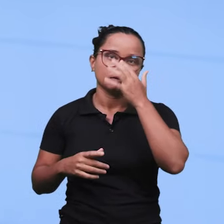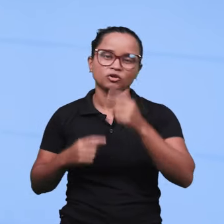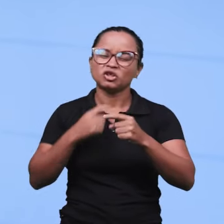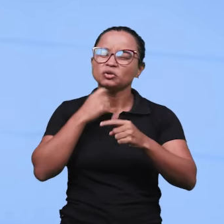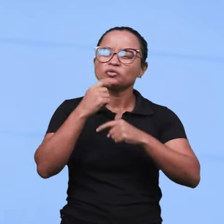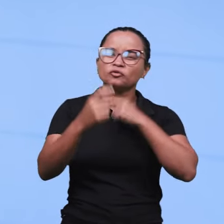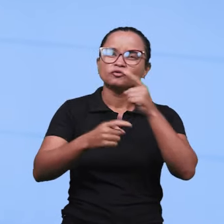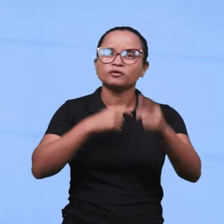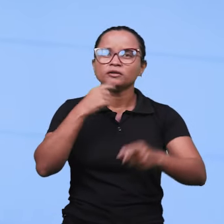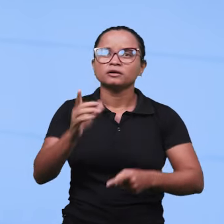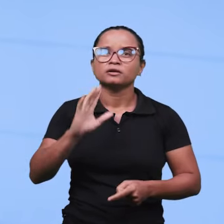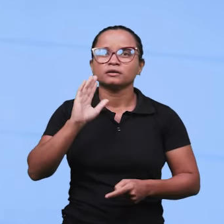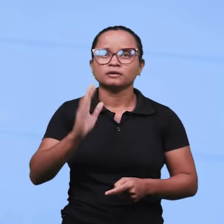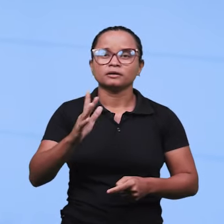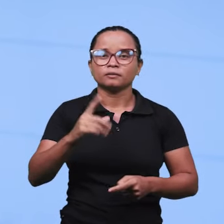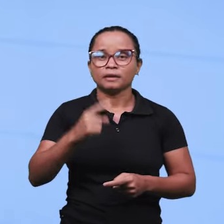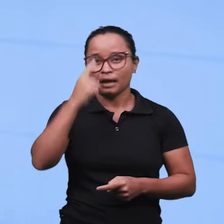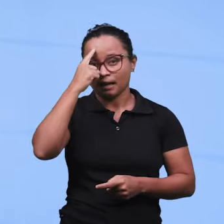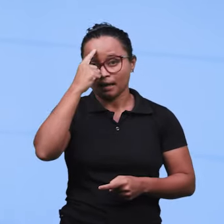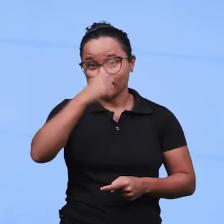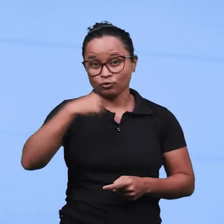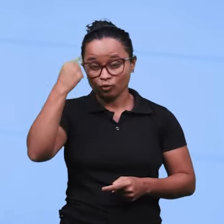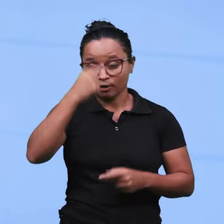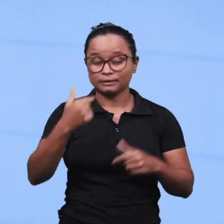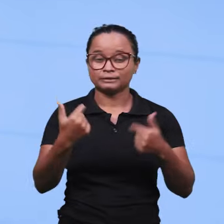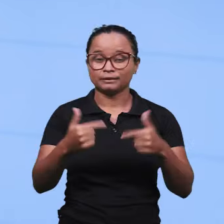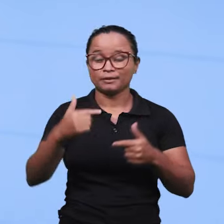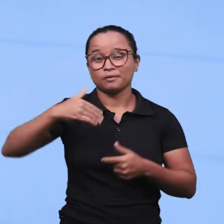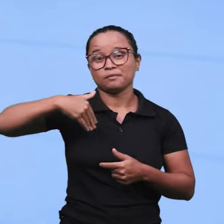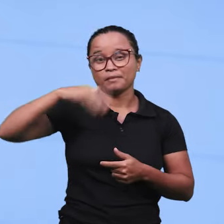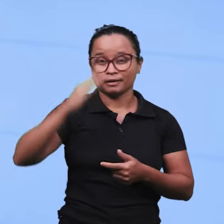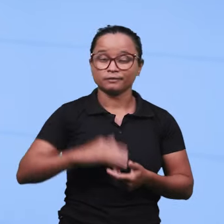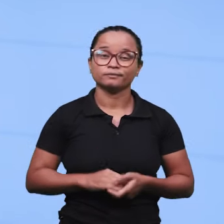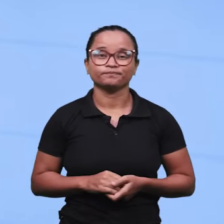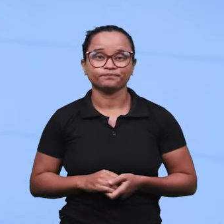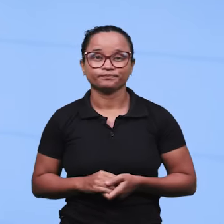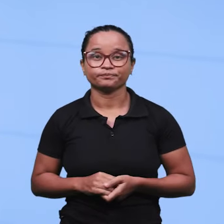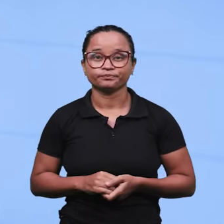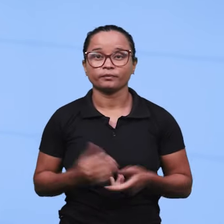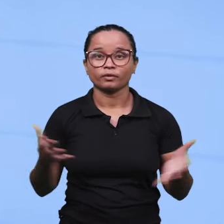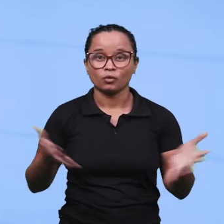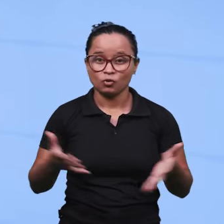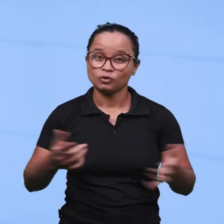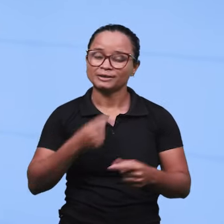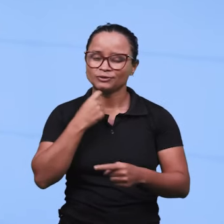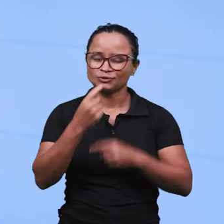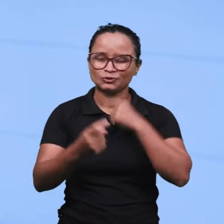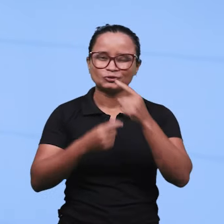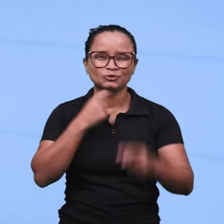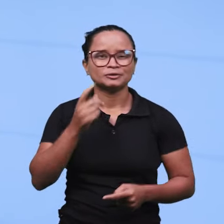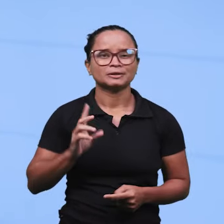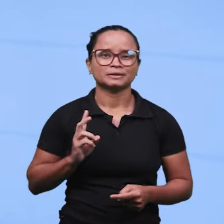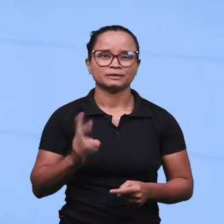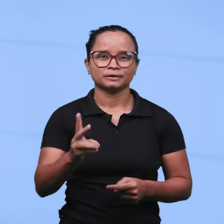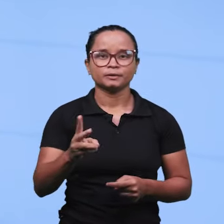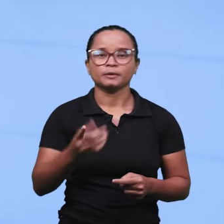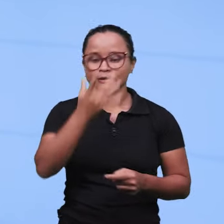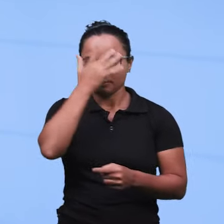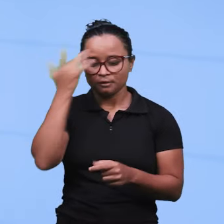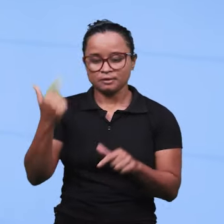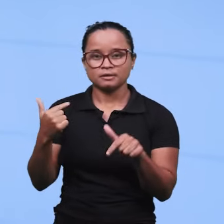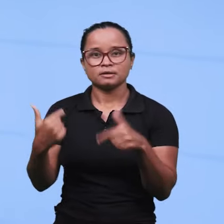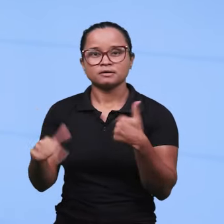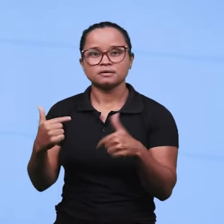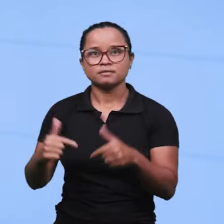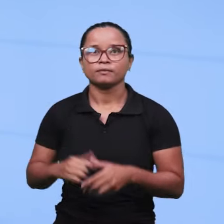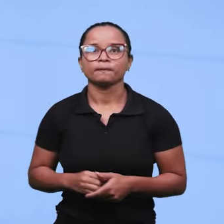dúvida, realmente, do que eu já disse sobre as horas extras. Correto. Hoje, nós temos uma dúvida frequente dos empregados,